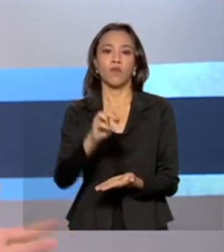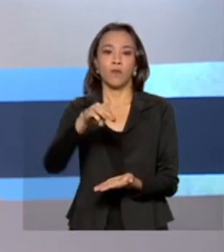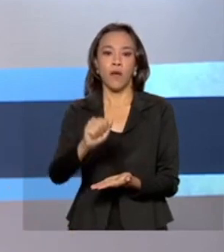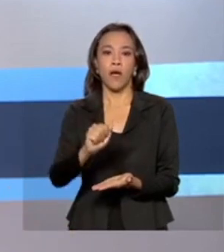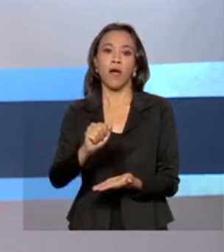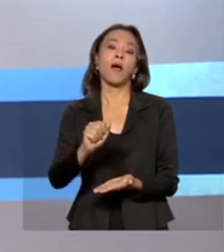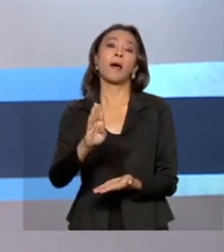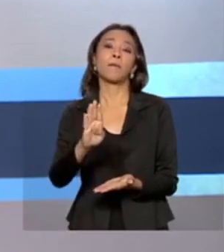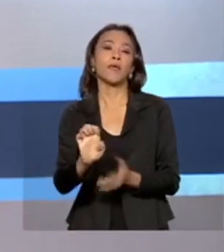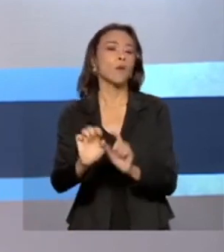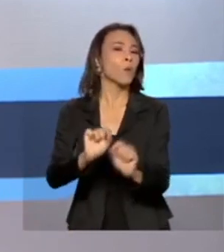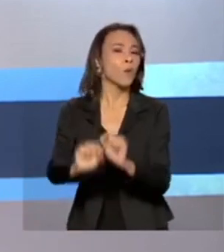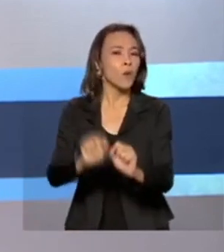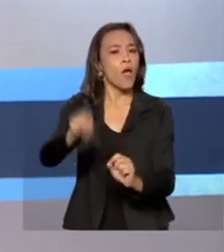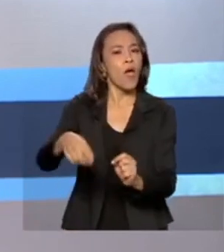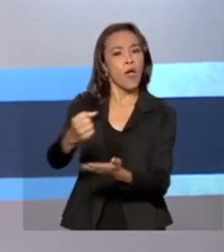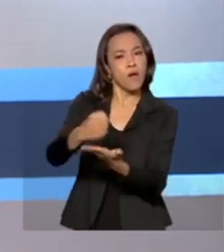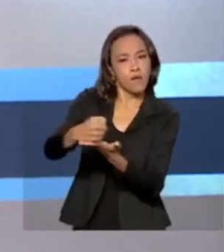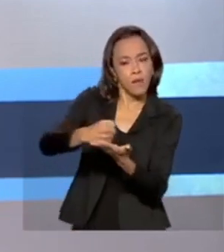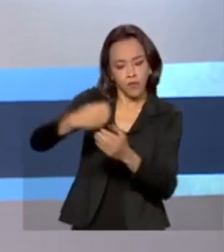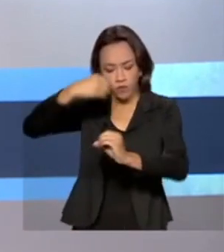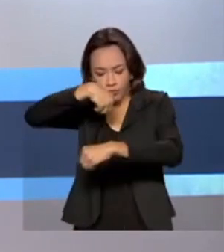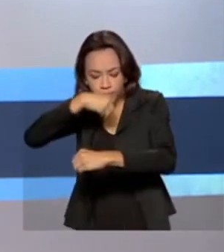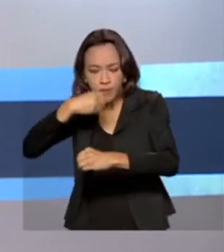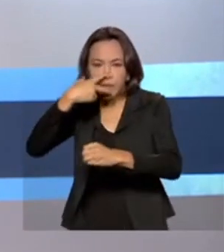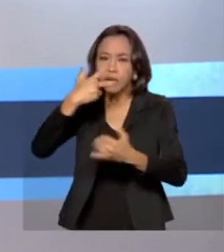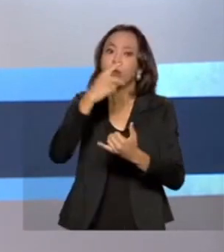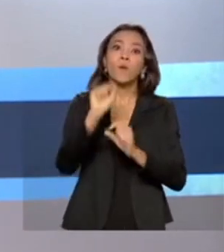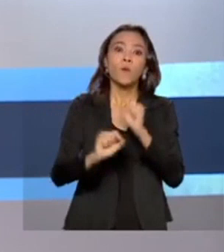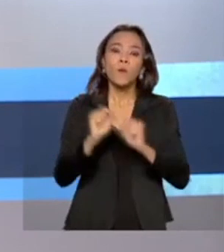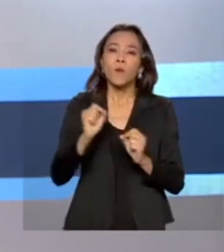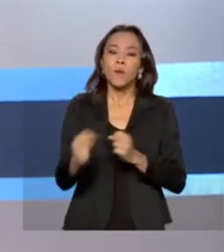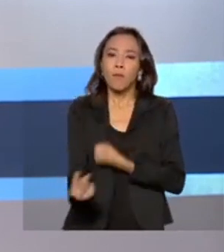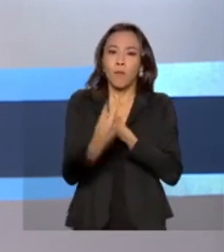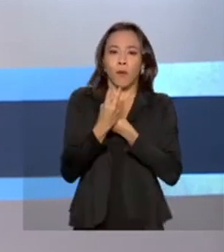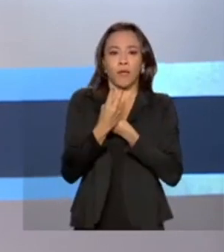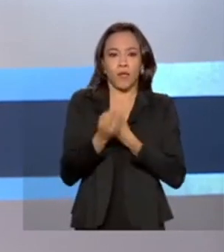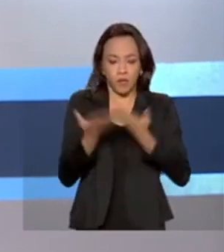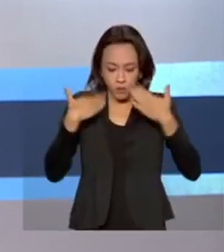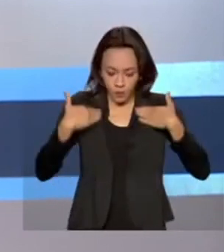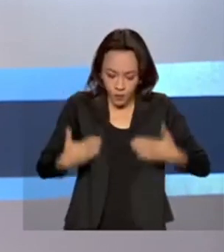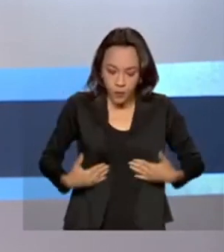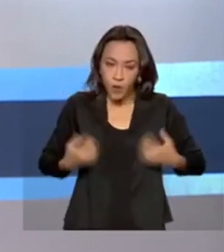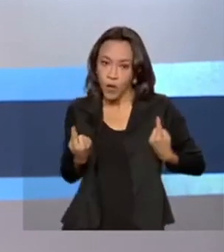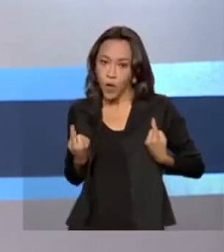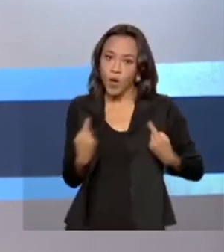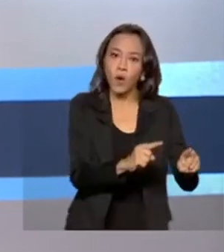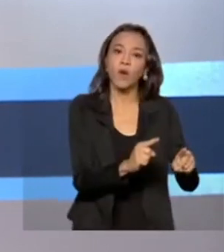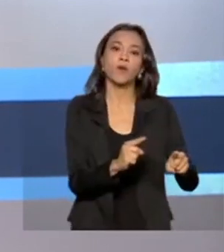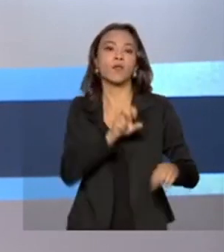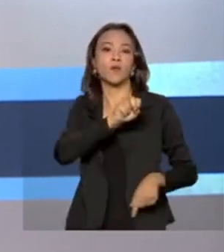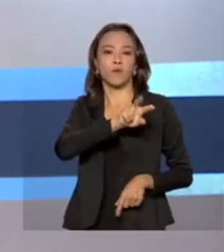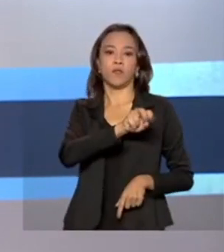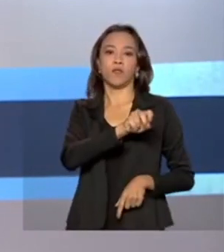O remédio é um anticorpo feito em laboratório que imita a capacidade do sistema imunológico de combate ao vírus. O